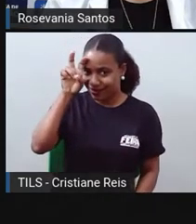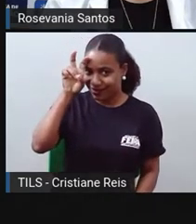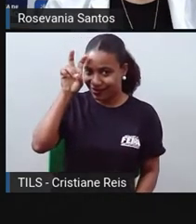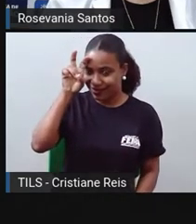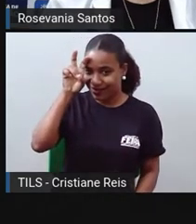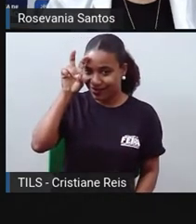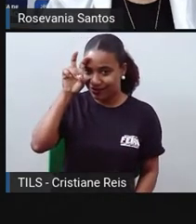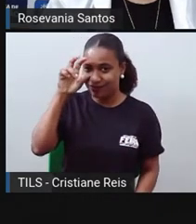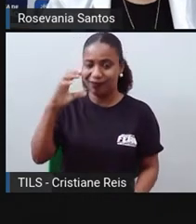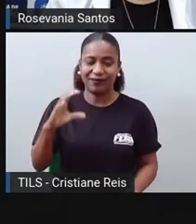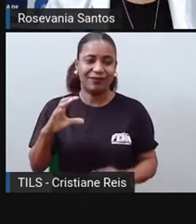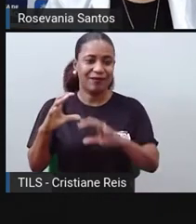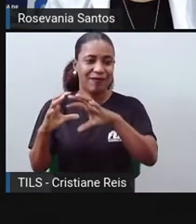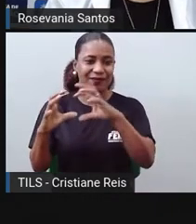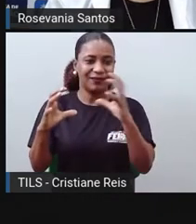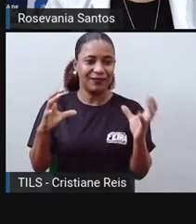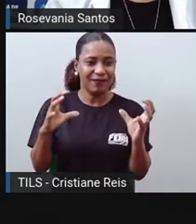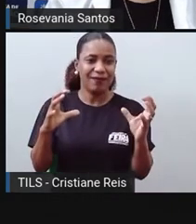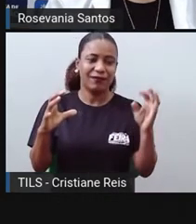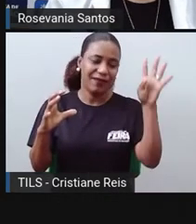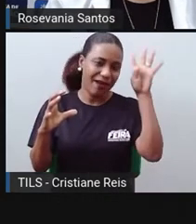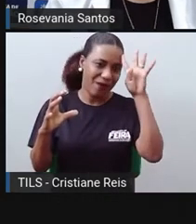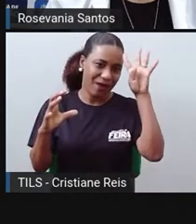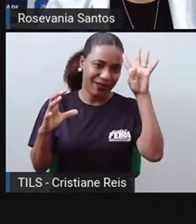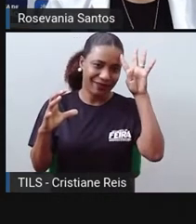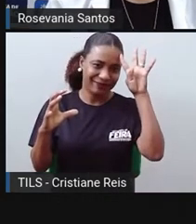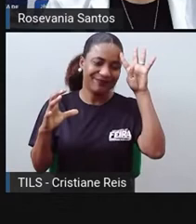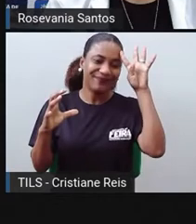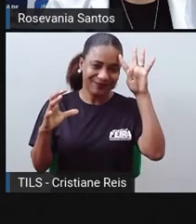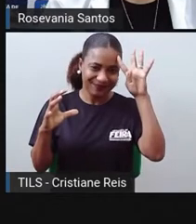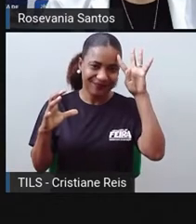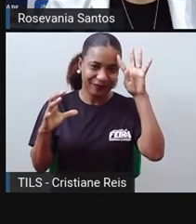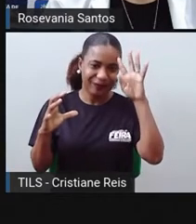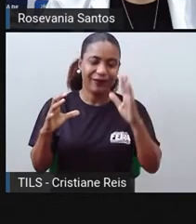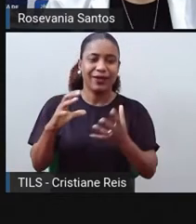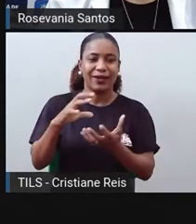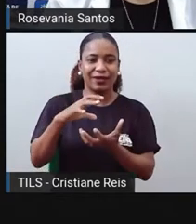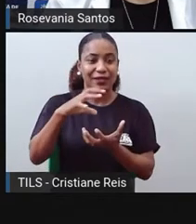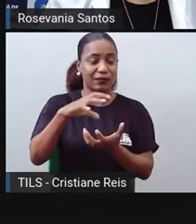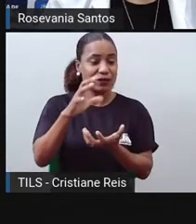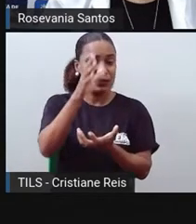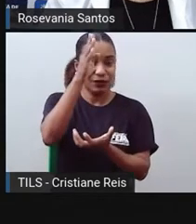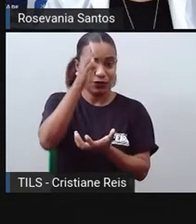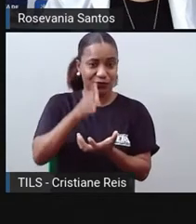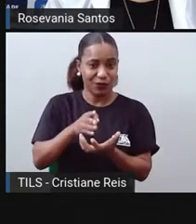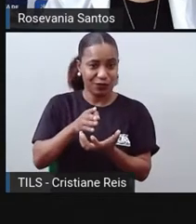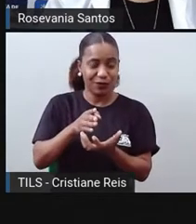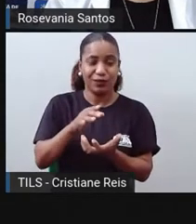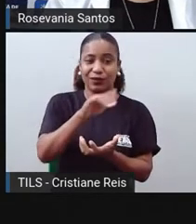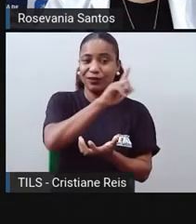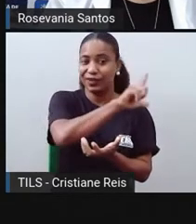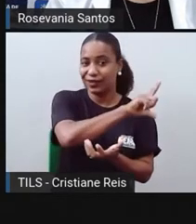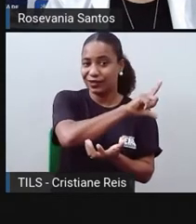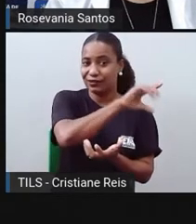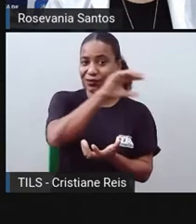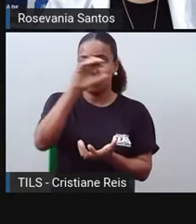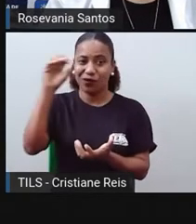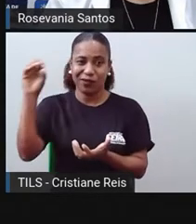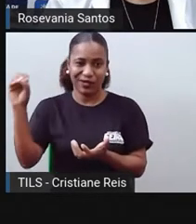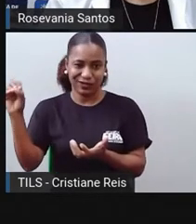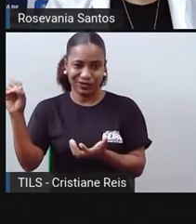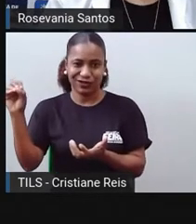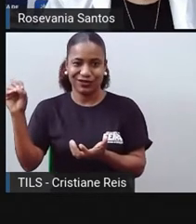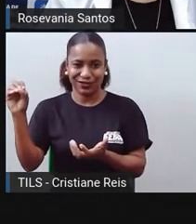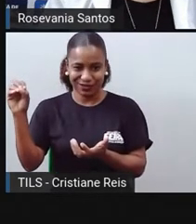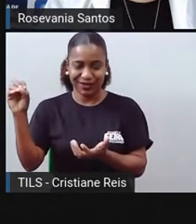outro lado aqui da linha é quarta. Se eu vou nesse sentido aqui, né? Do oeste para leste, eu mudo de quarta para